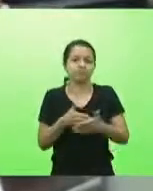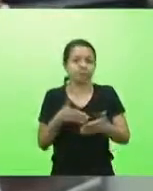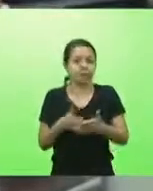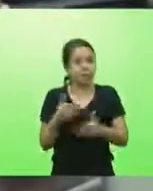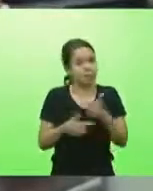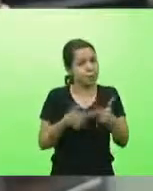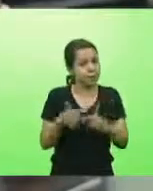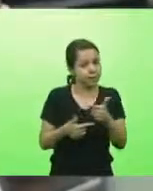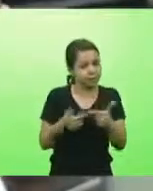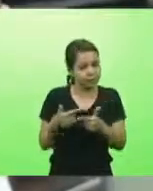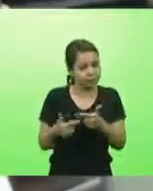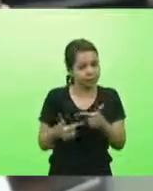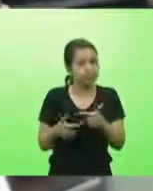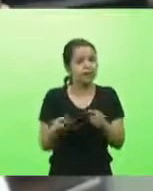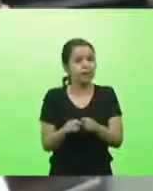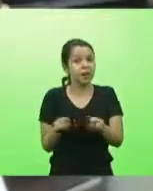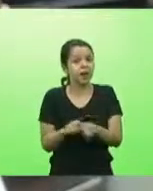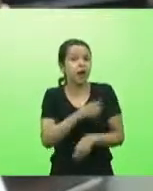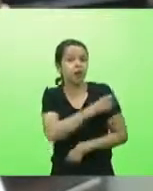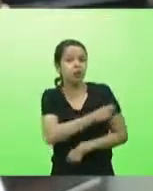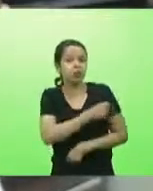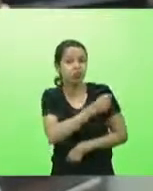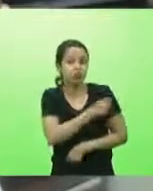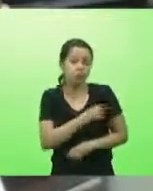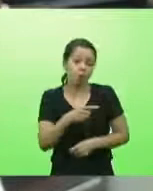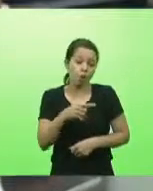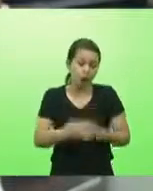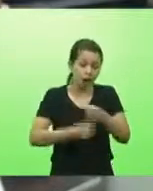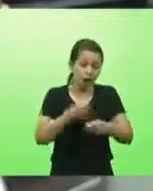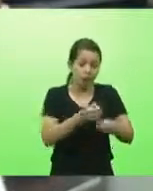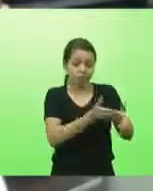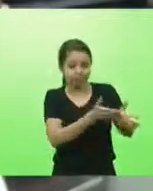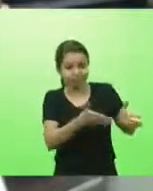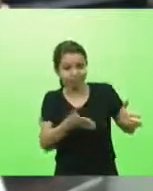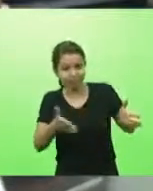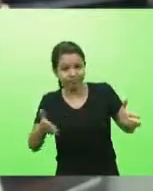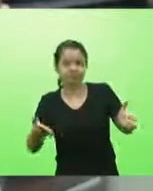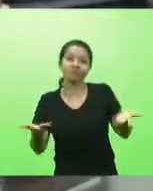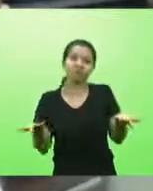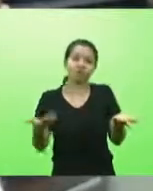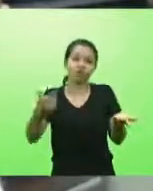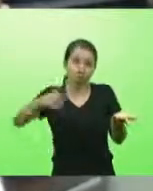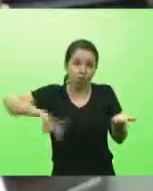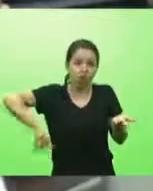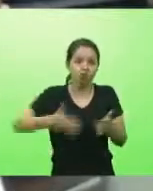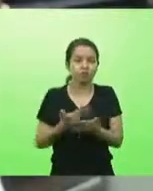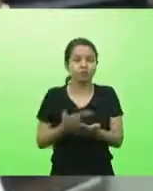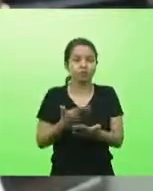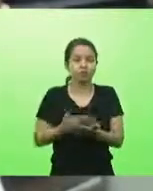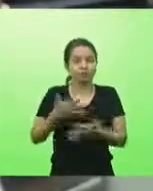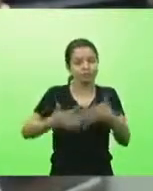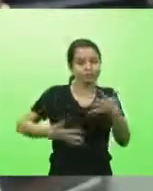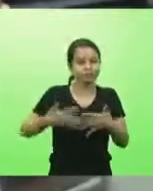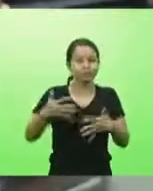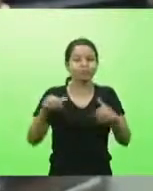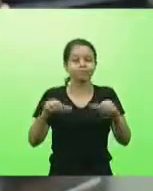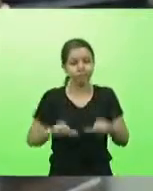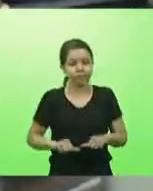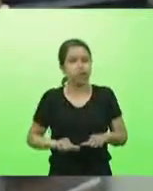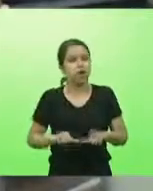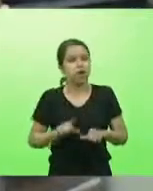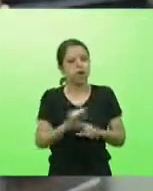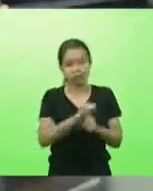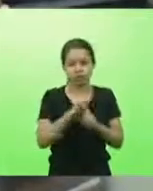que mais um ano letivo comprometido enfim por toda a nossa sociedade que precisamos agir